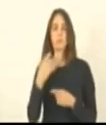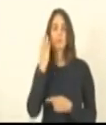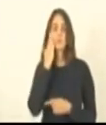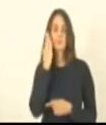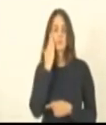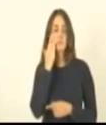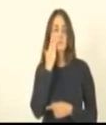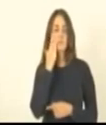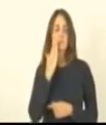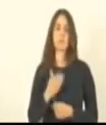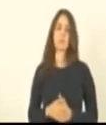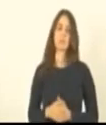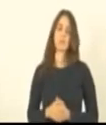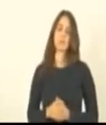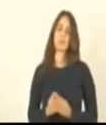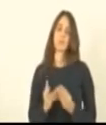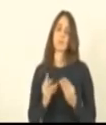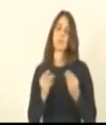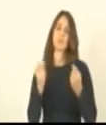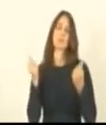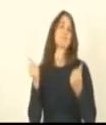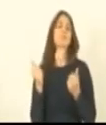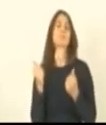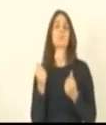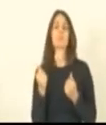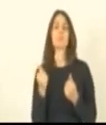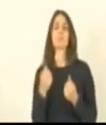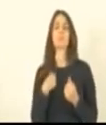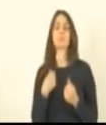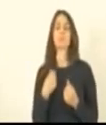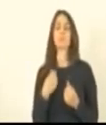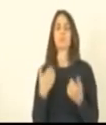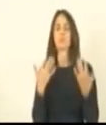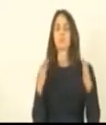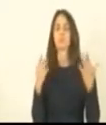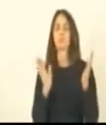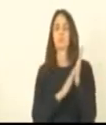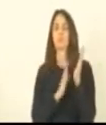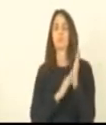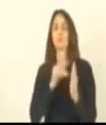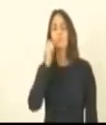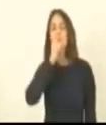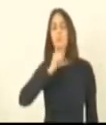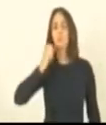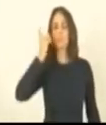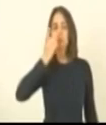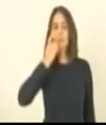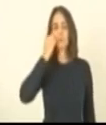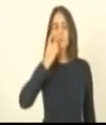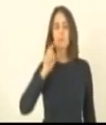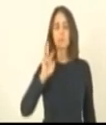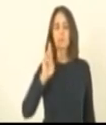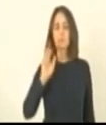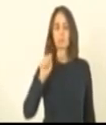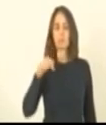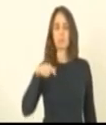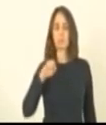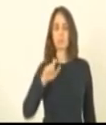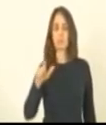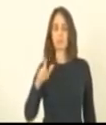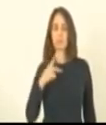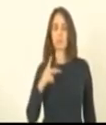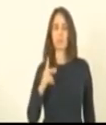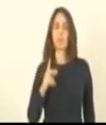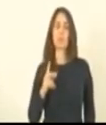a sensibilidade da matéria parabenizo a deputada Raquel Lessa pela iniciativa votei pela